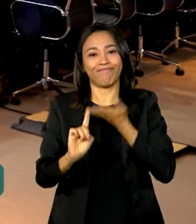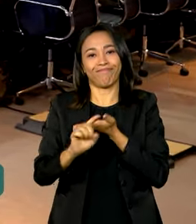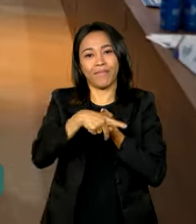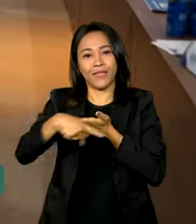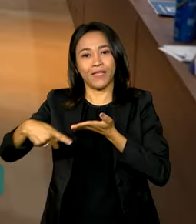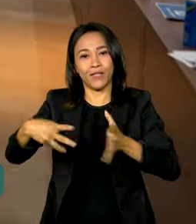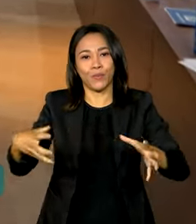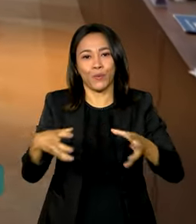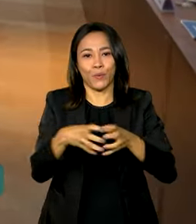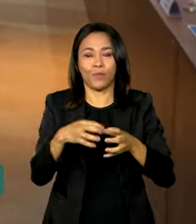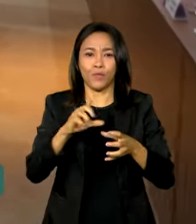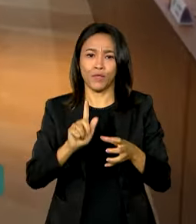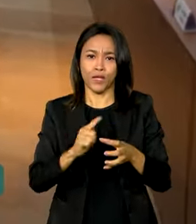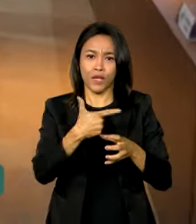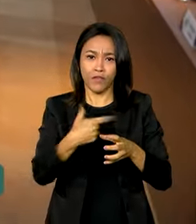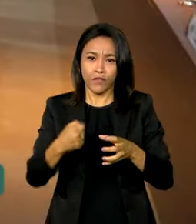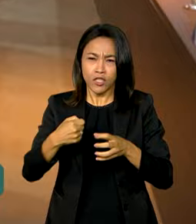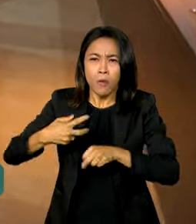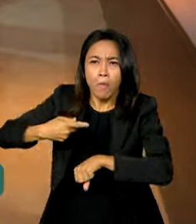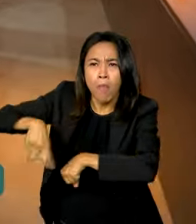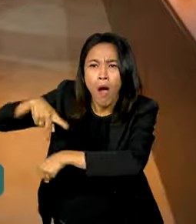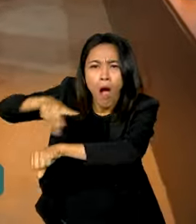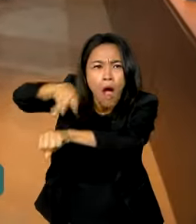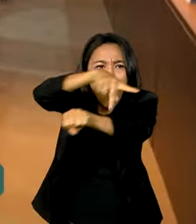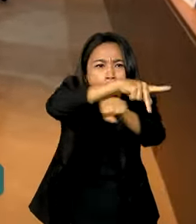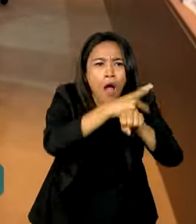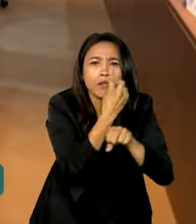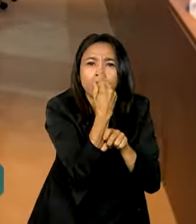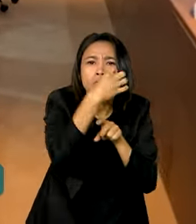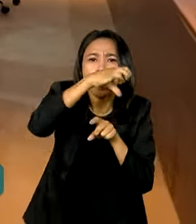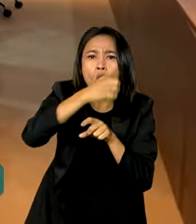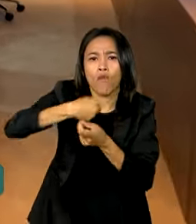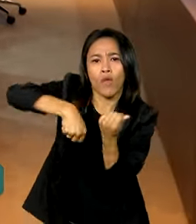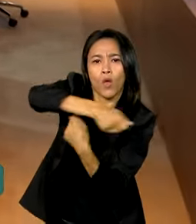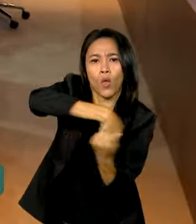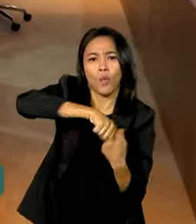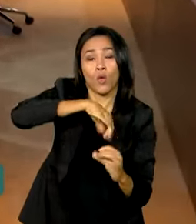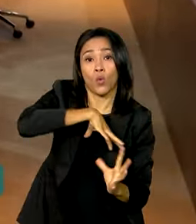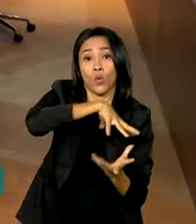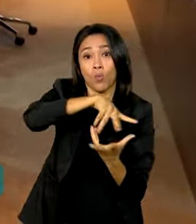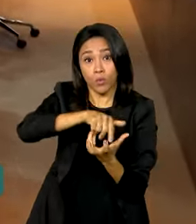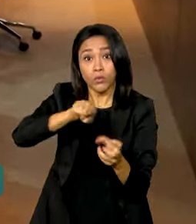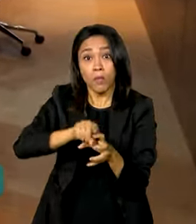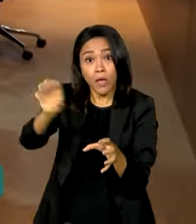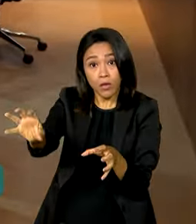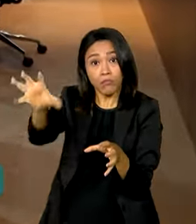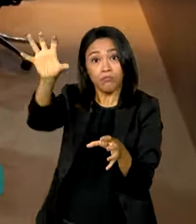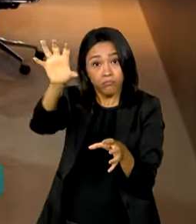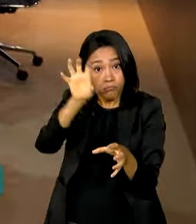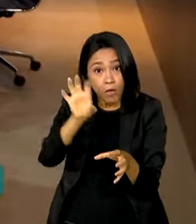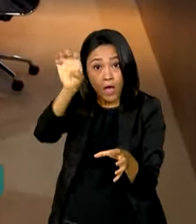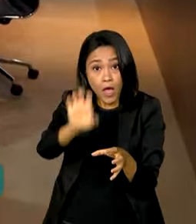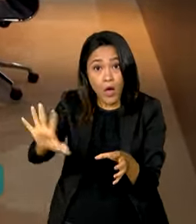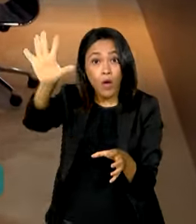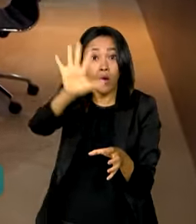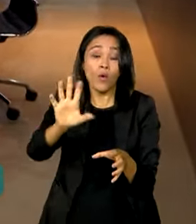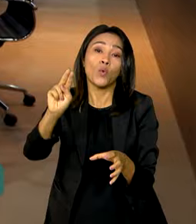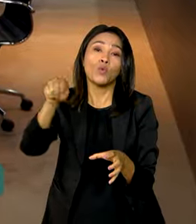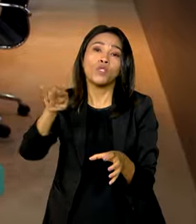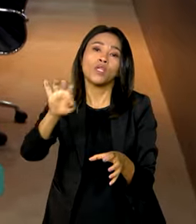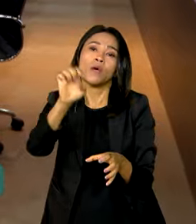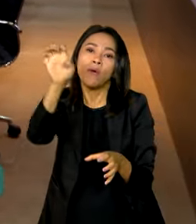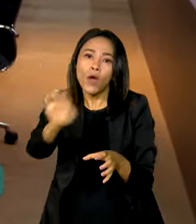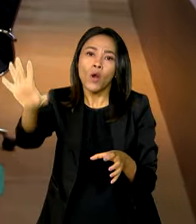grupo que reúne as 19 maiores economias do mundo, além da União Europeia e da União Africana,